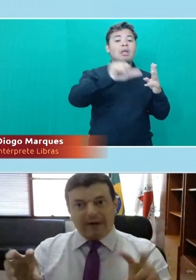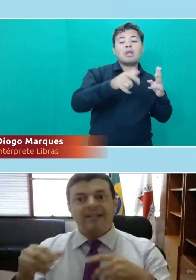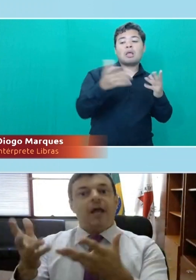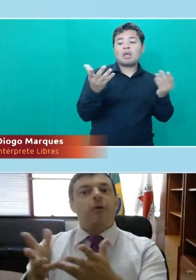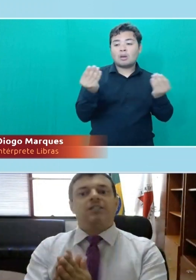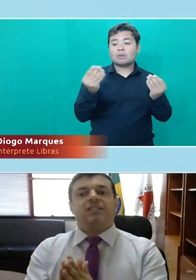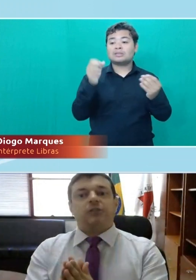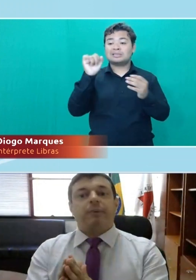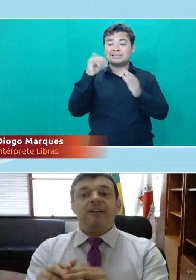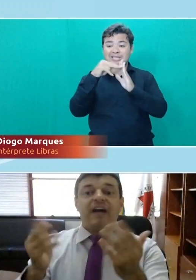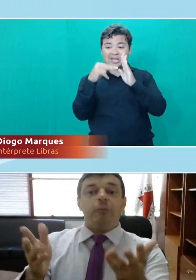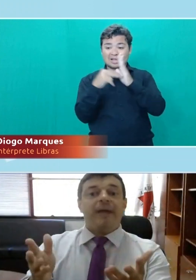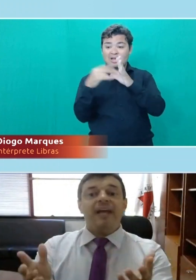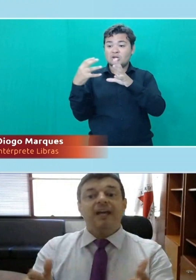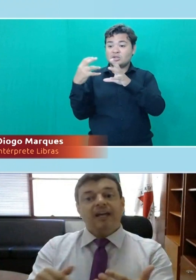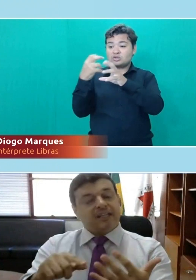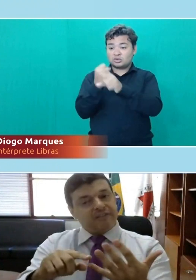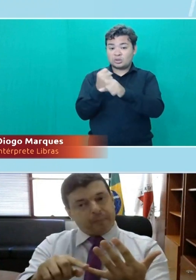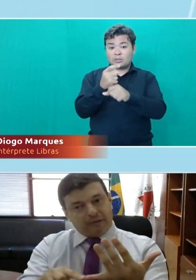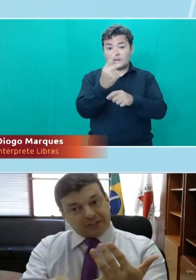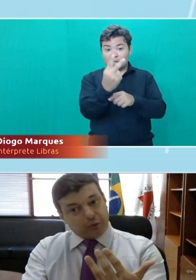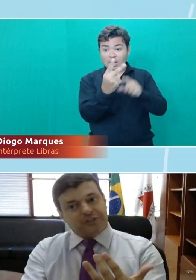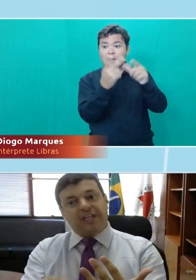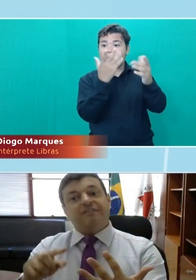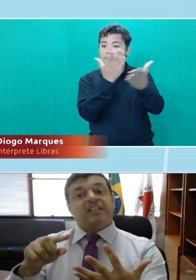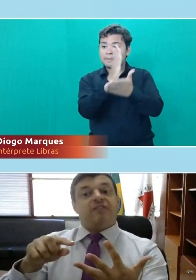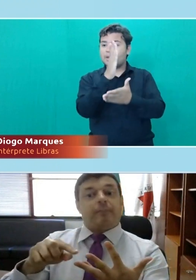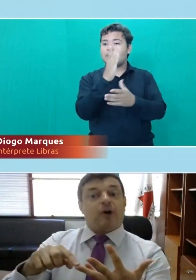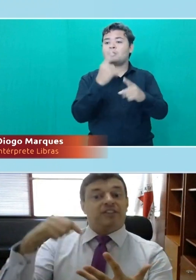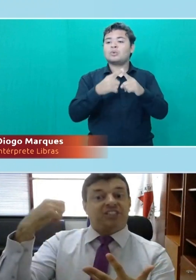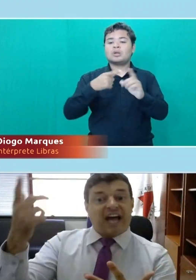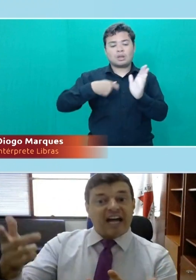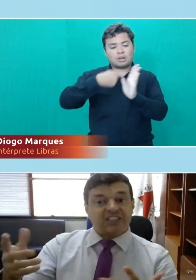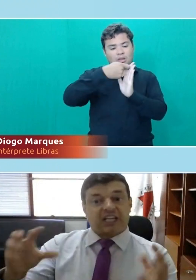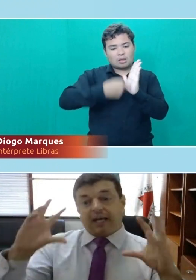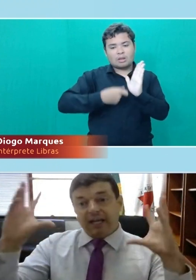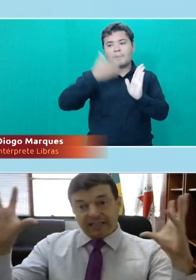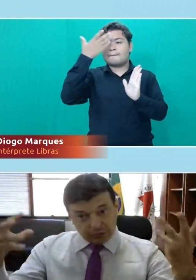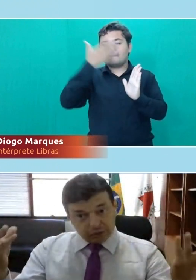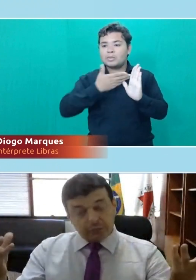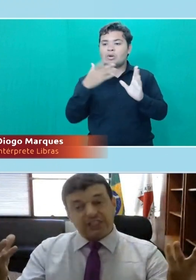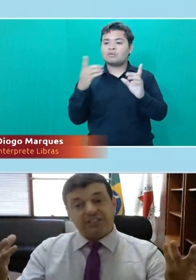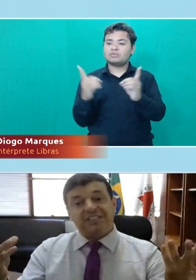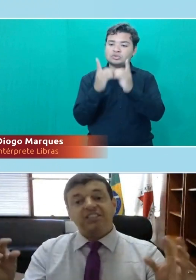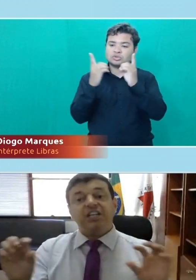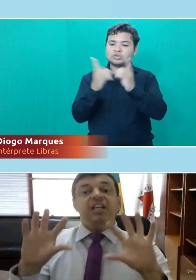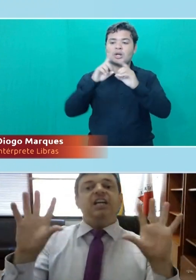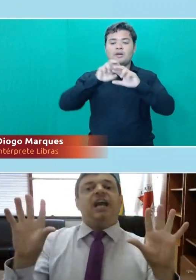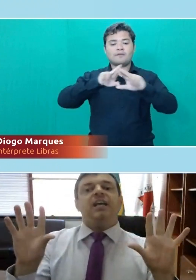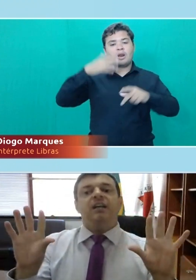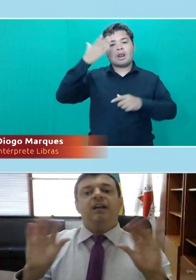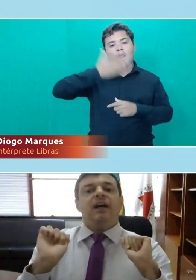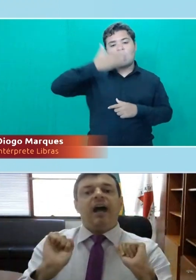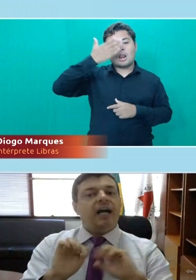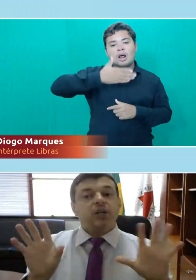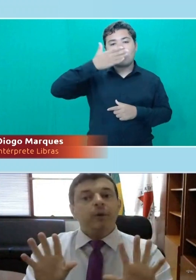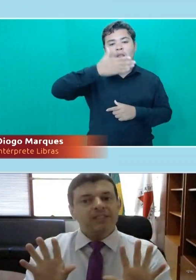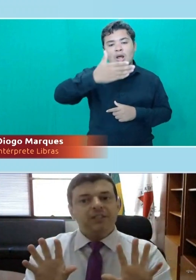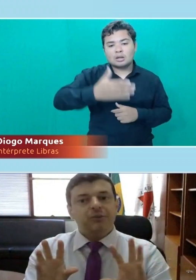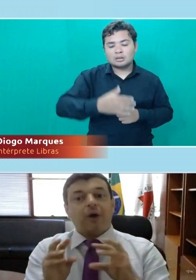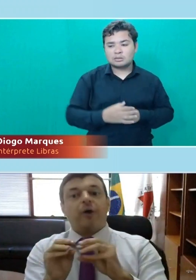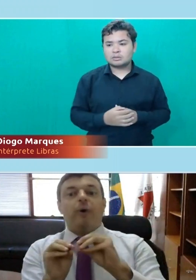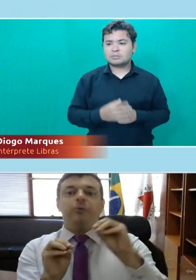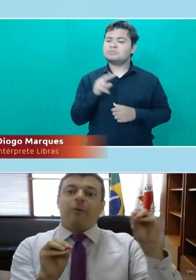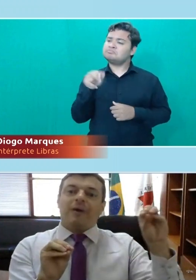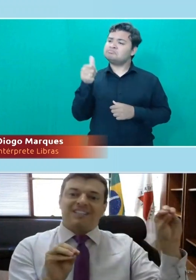na soma der o candidato B, vai o B, e teve prova discursiva, teve prova didática, que tem sua subjetividade, e ninguém acha